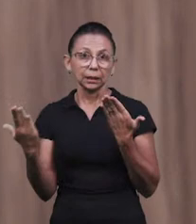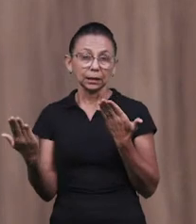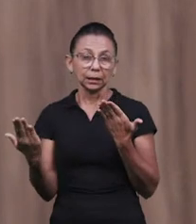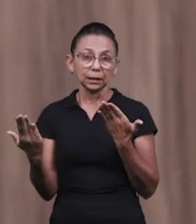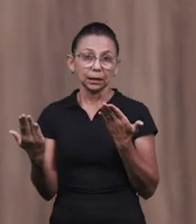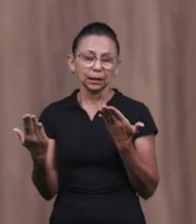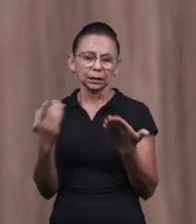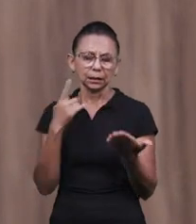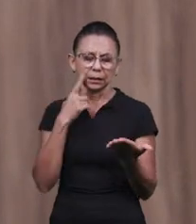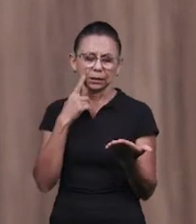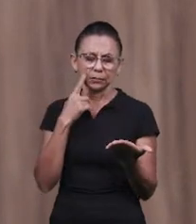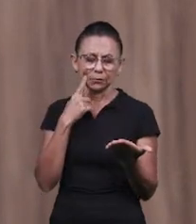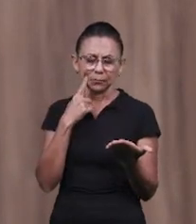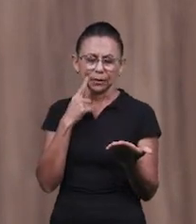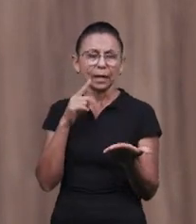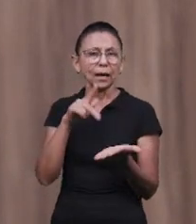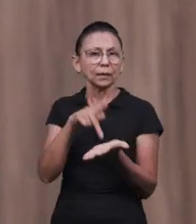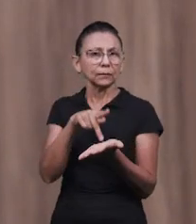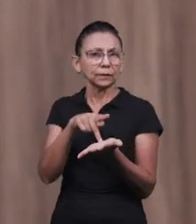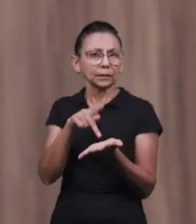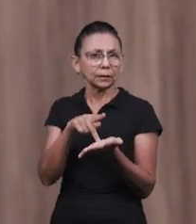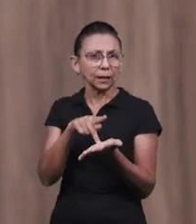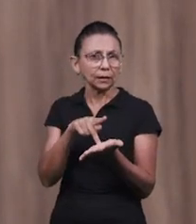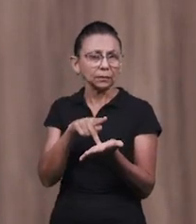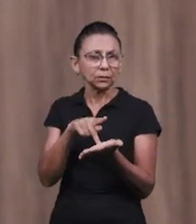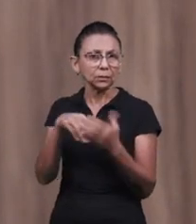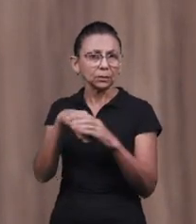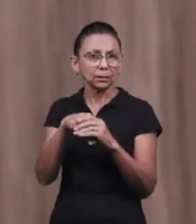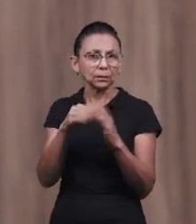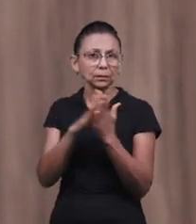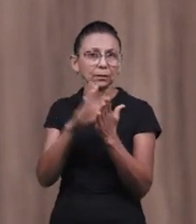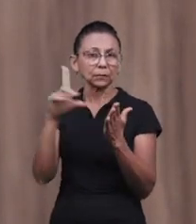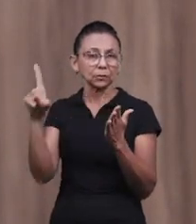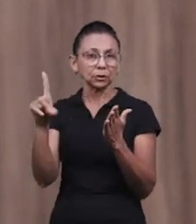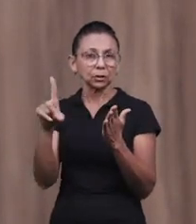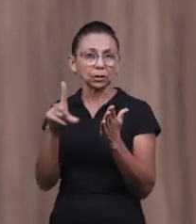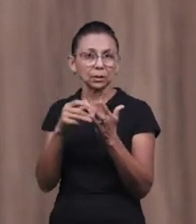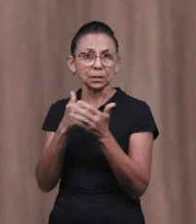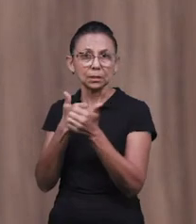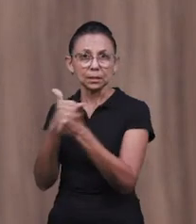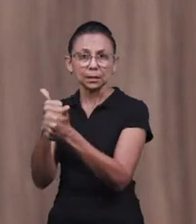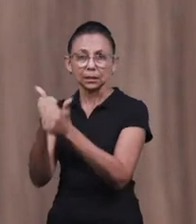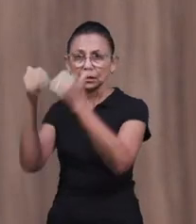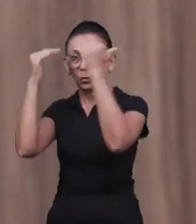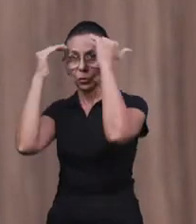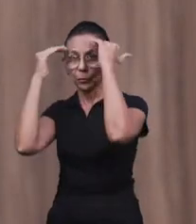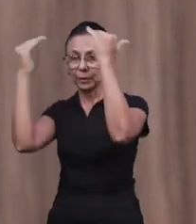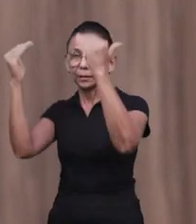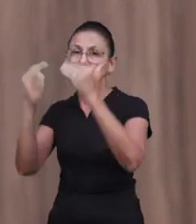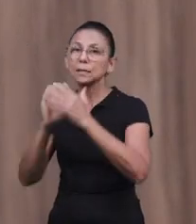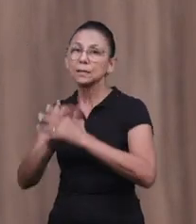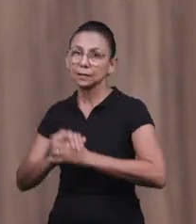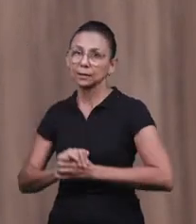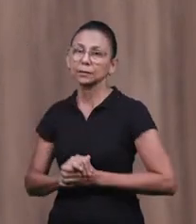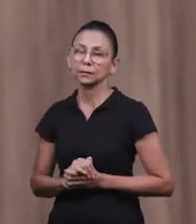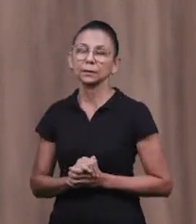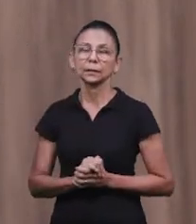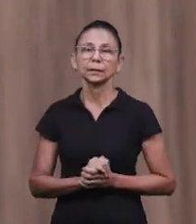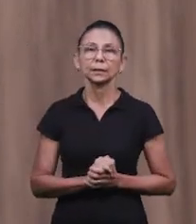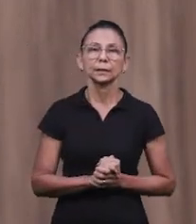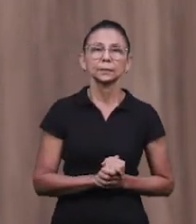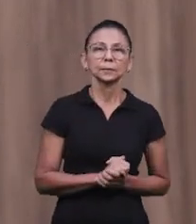é aquilo que nós devemos seguir, que está escrito na palavra de Deus, e aquilo que o inimigo